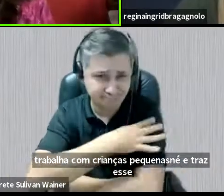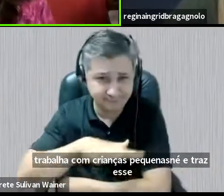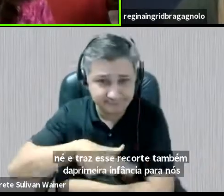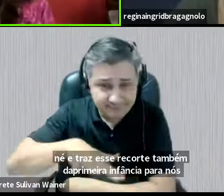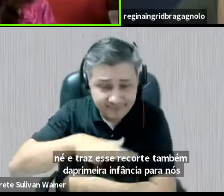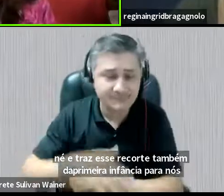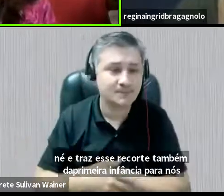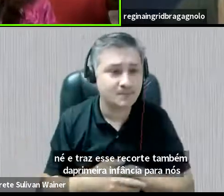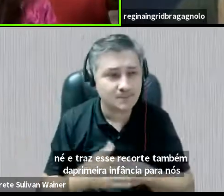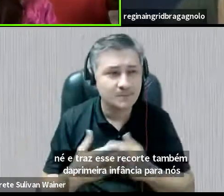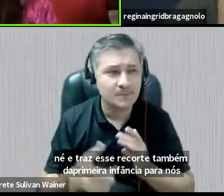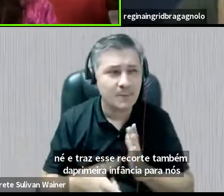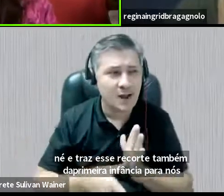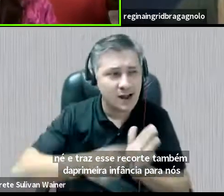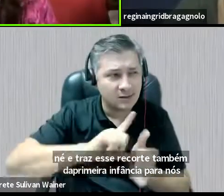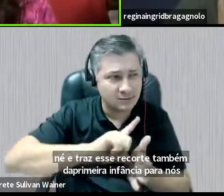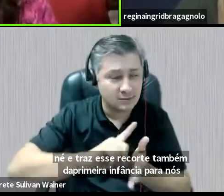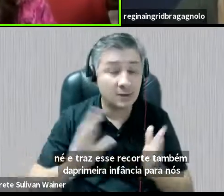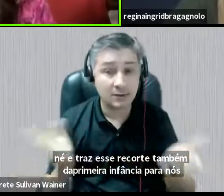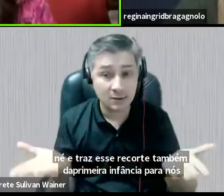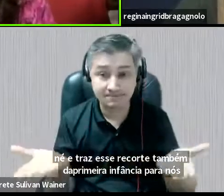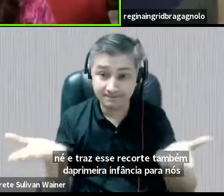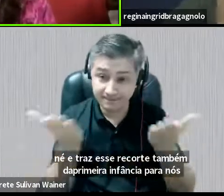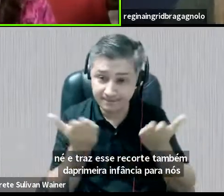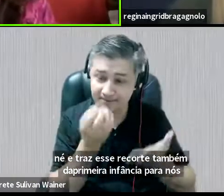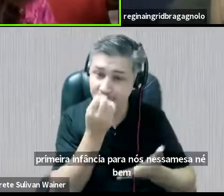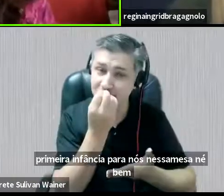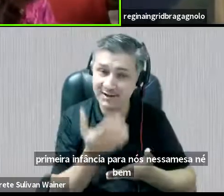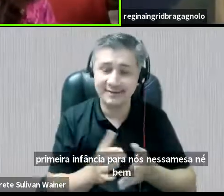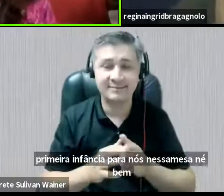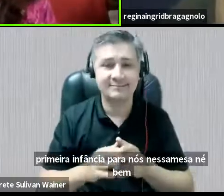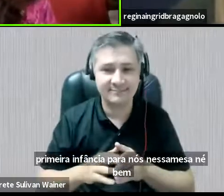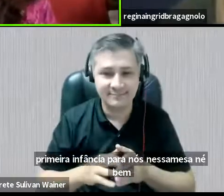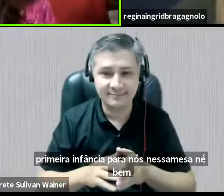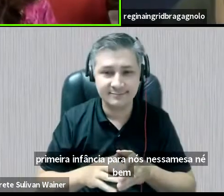né. Bem-vinda, Ingrid, né,